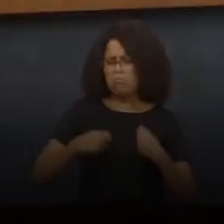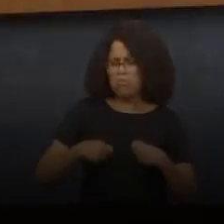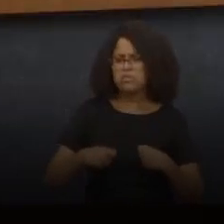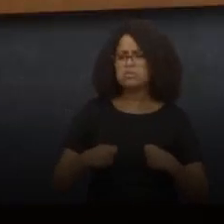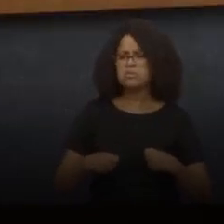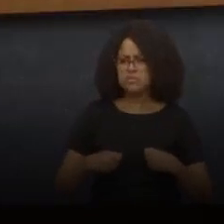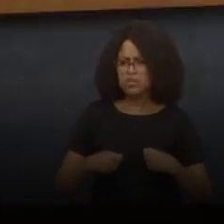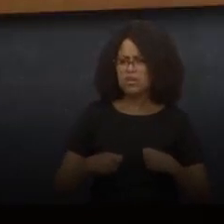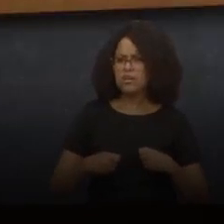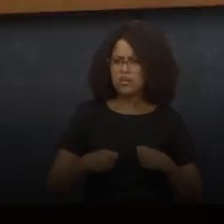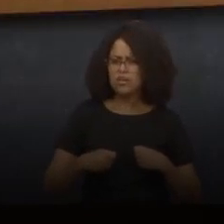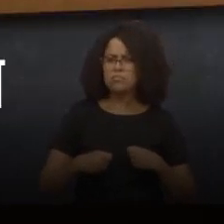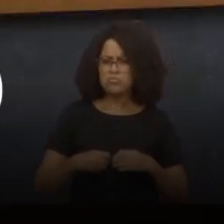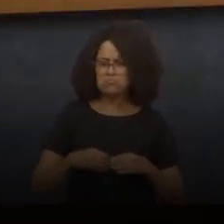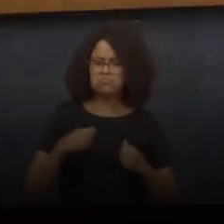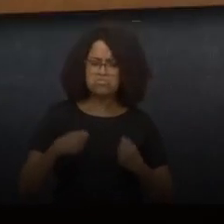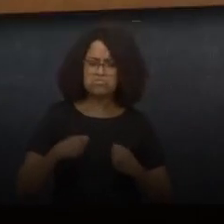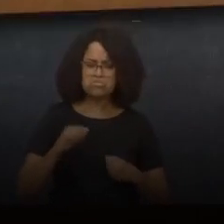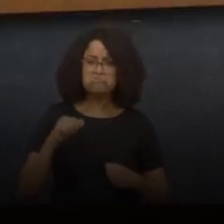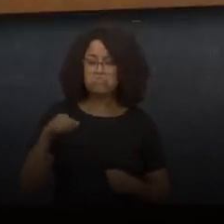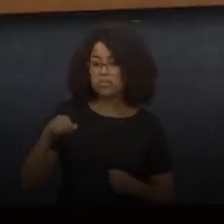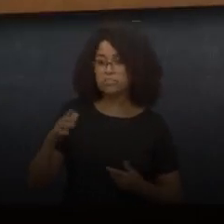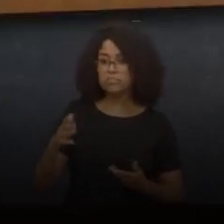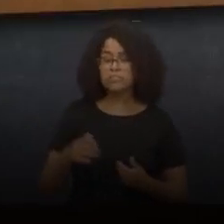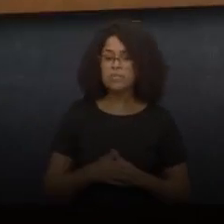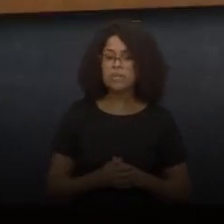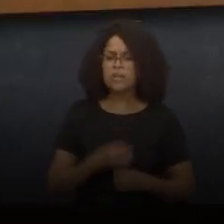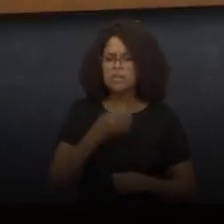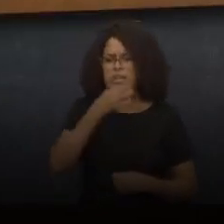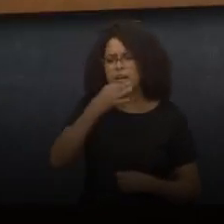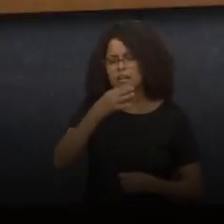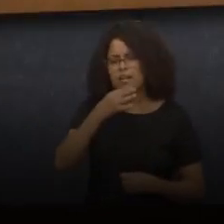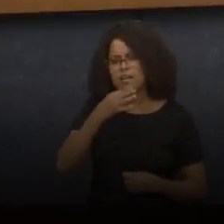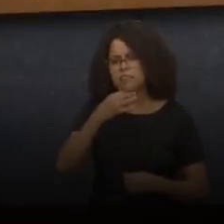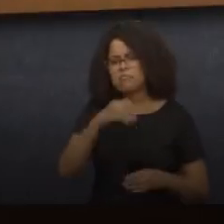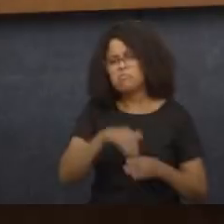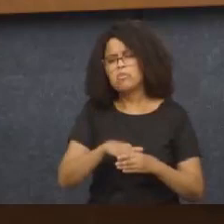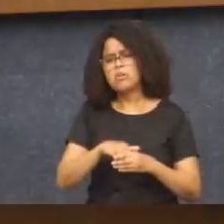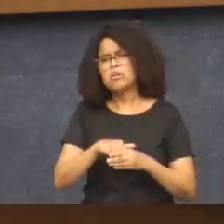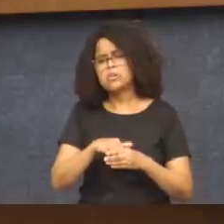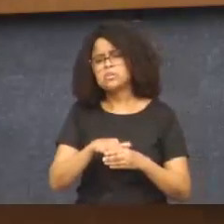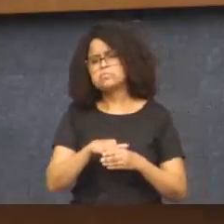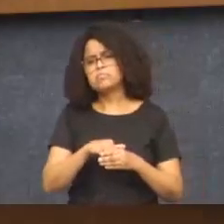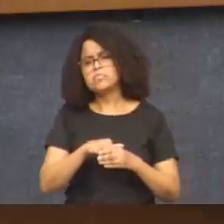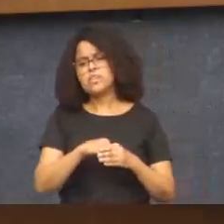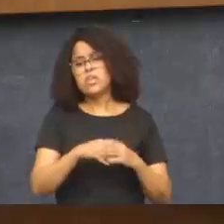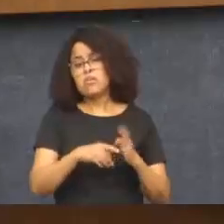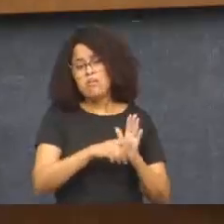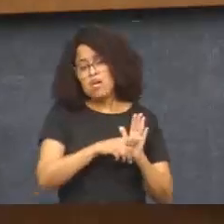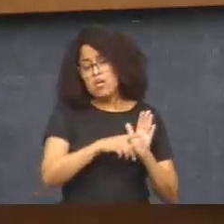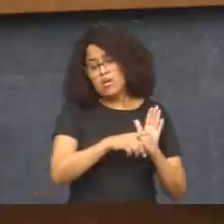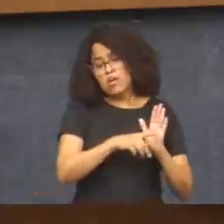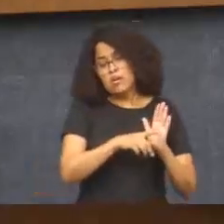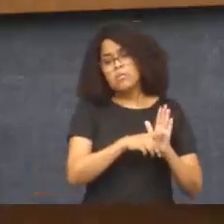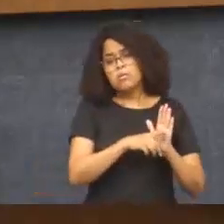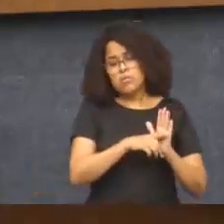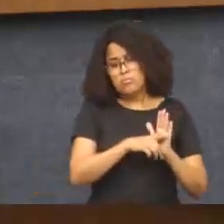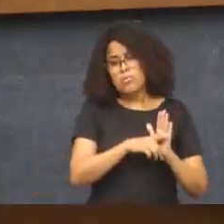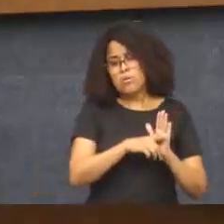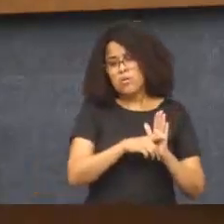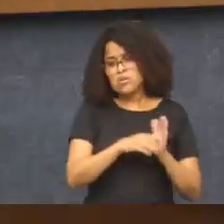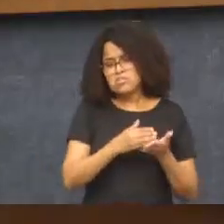Queria declarar voto no sentido de que a proposta inicial da colega Flávia Borja, ela